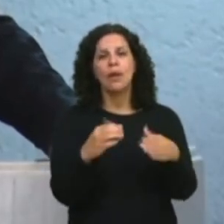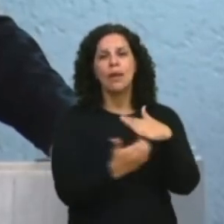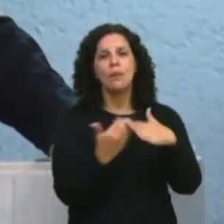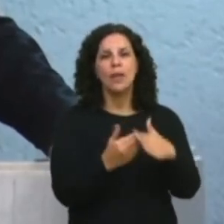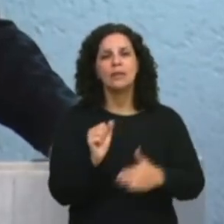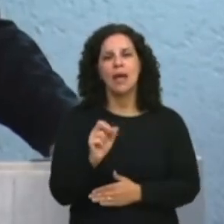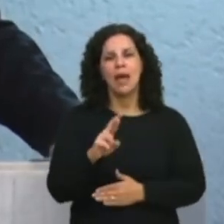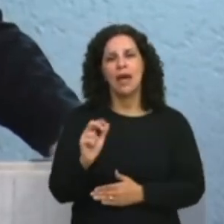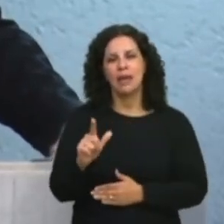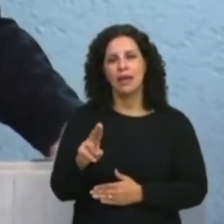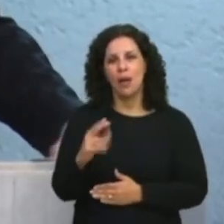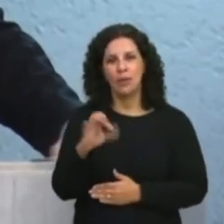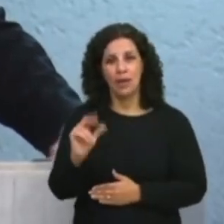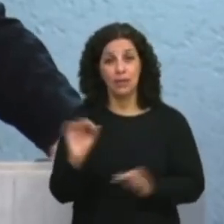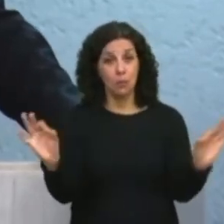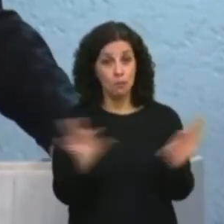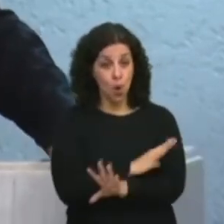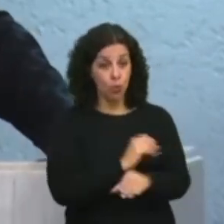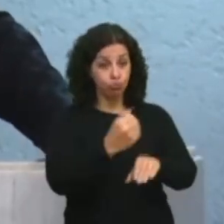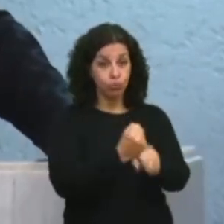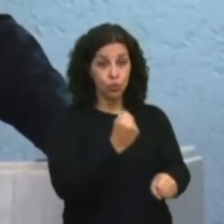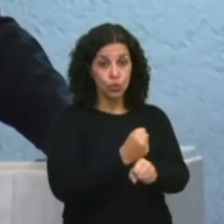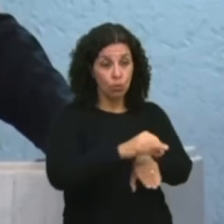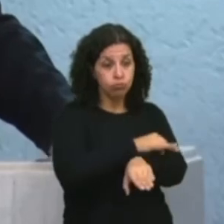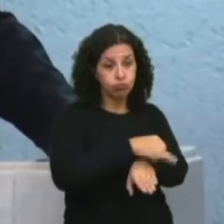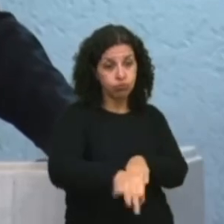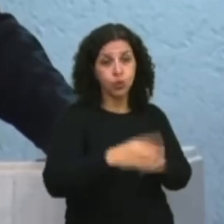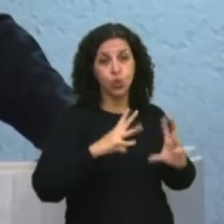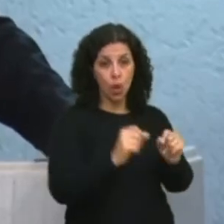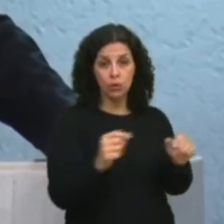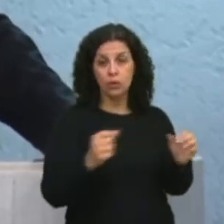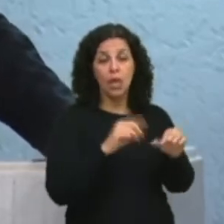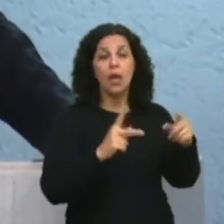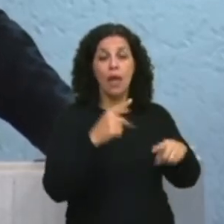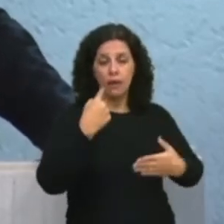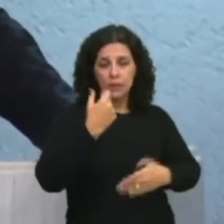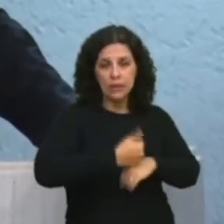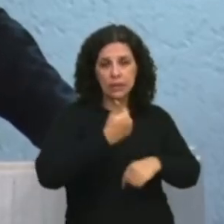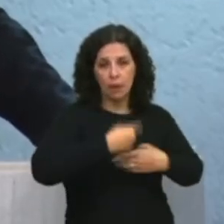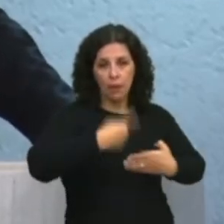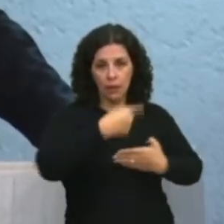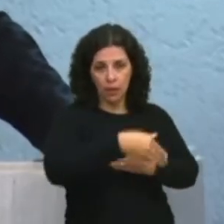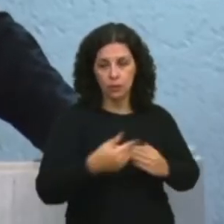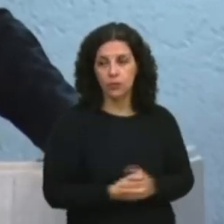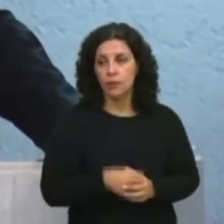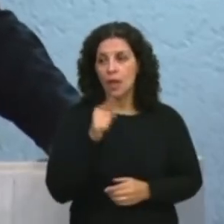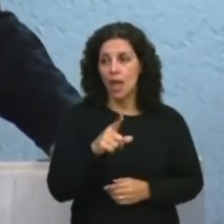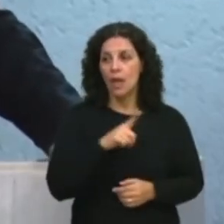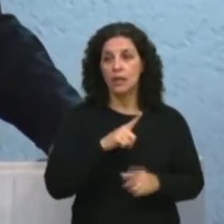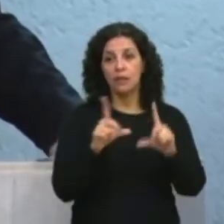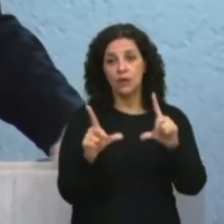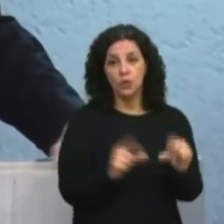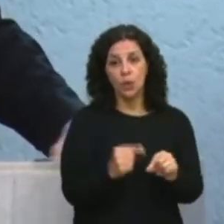que se daqui a um ano não tiver inteiramente recuperado todas as rodovias que ela é concessionária, ela vai ter